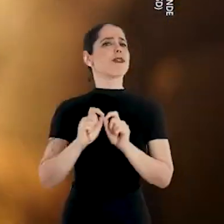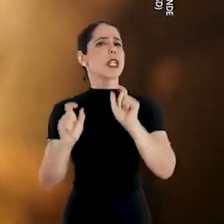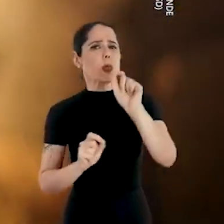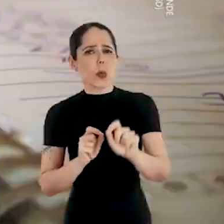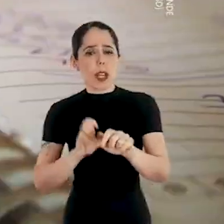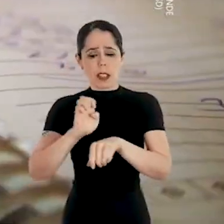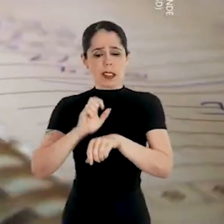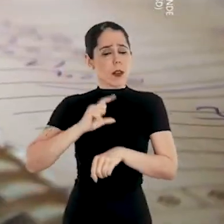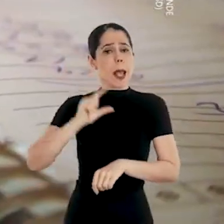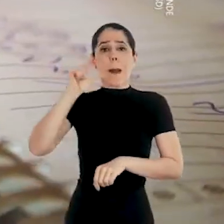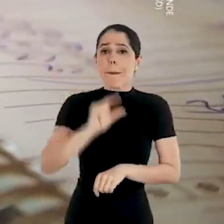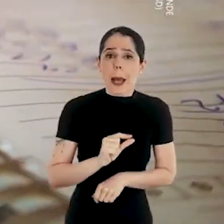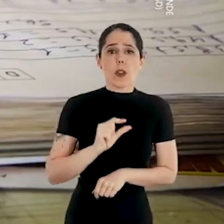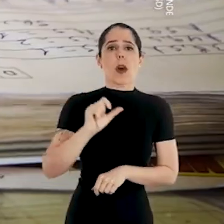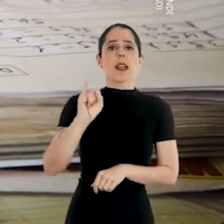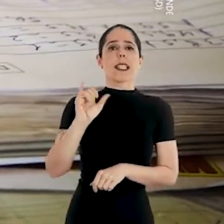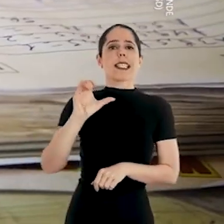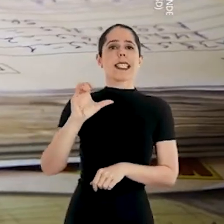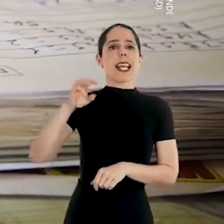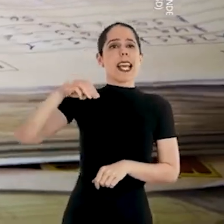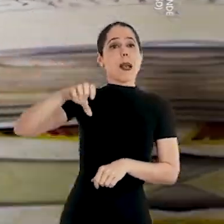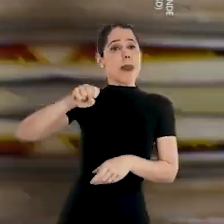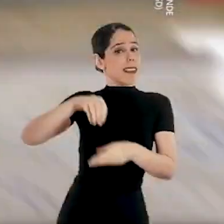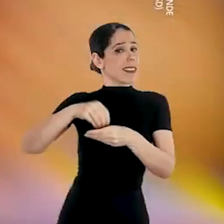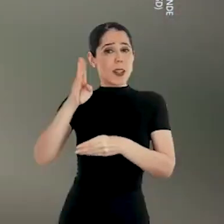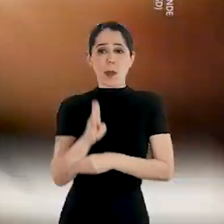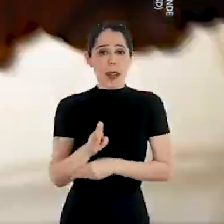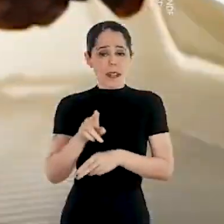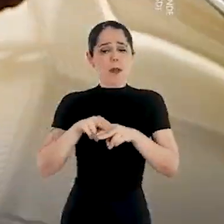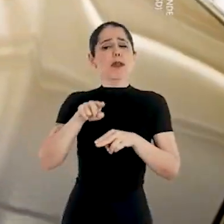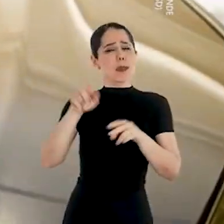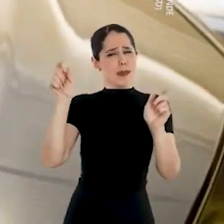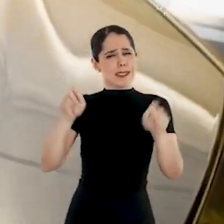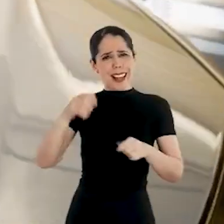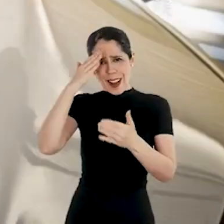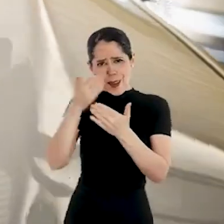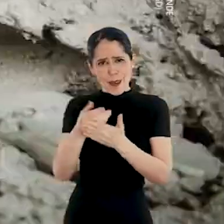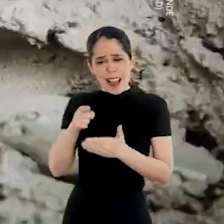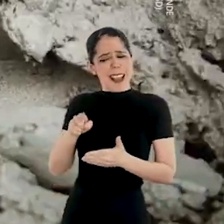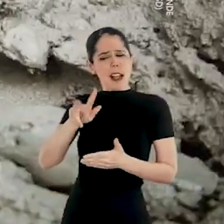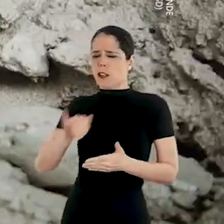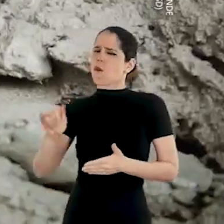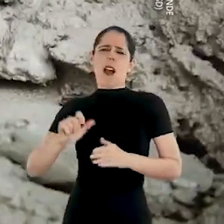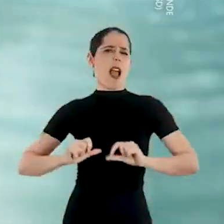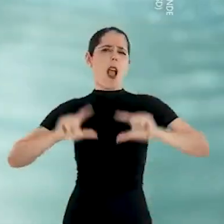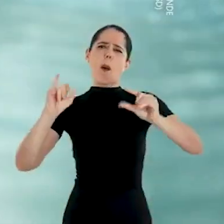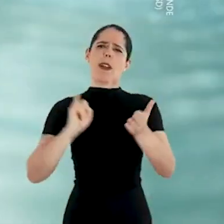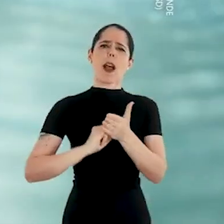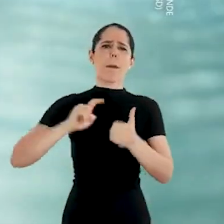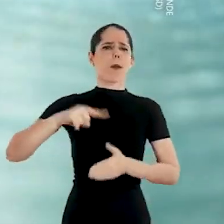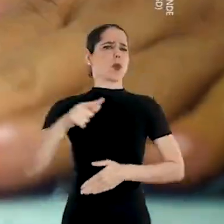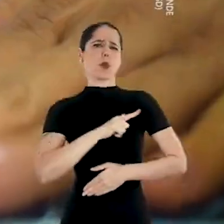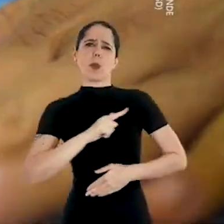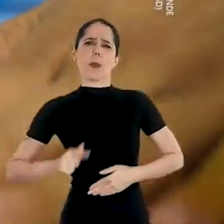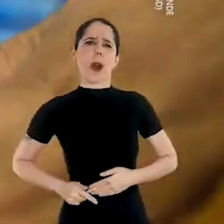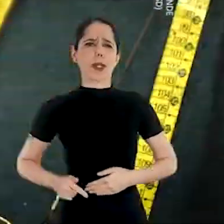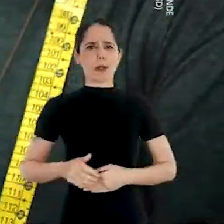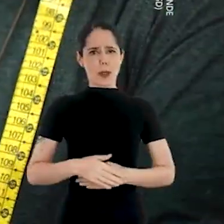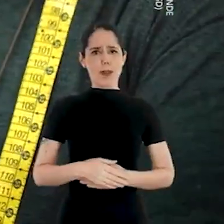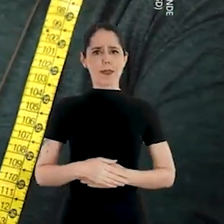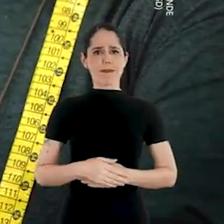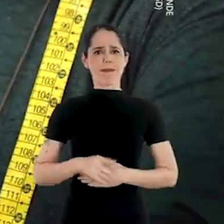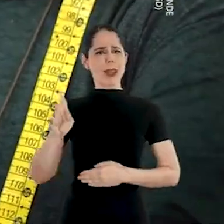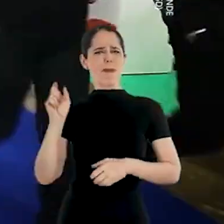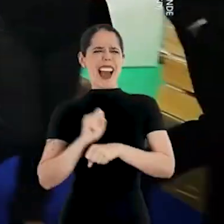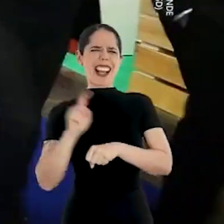fez o Estado ter o menor ICMS do Brasil. Por isso, você pode confiar que ele não vai aumentar impostos no